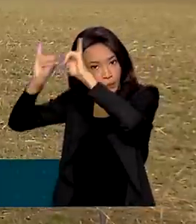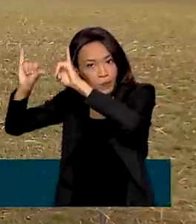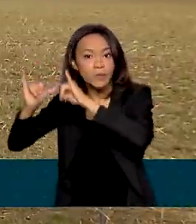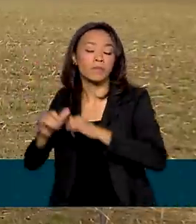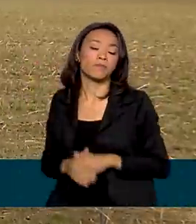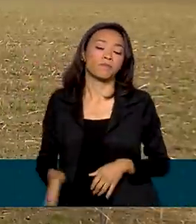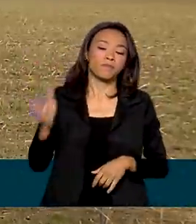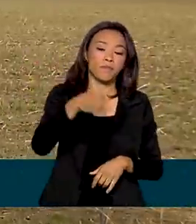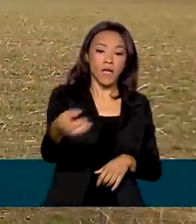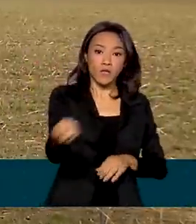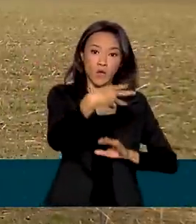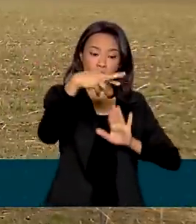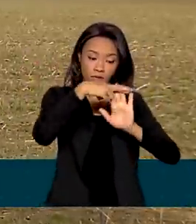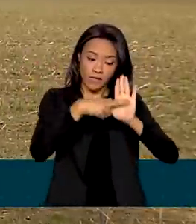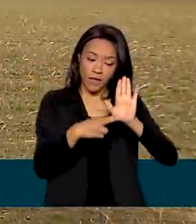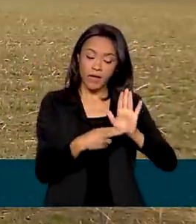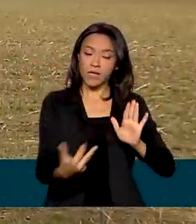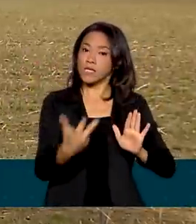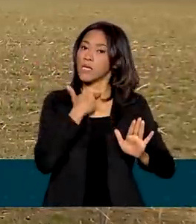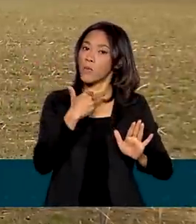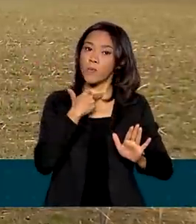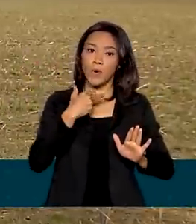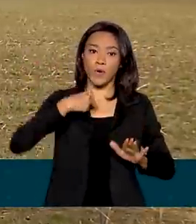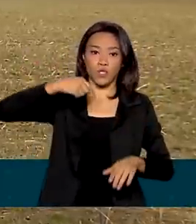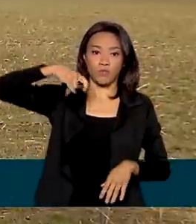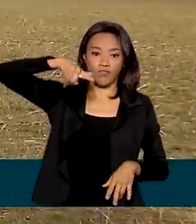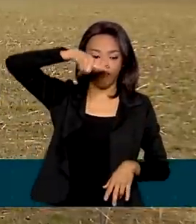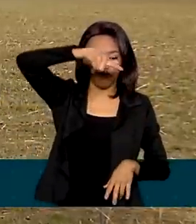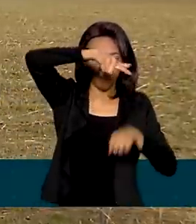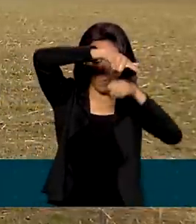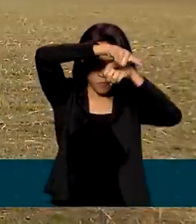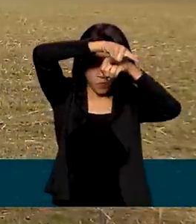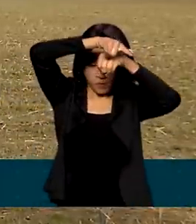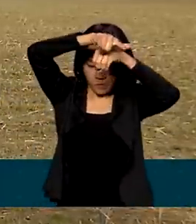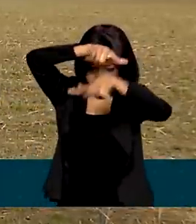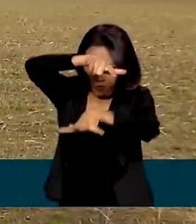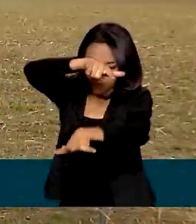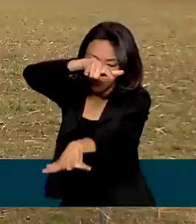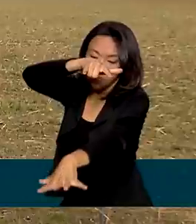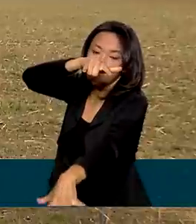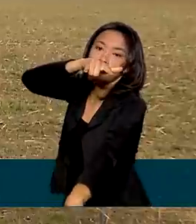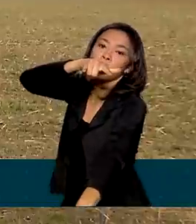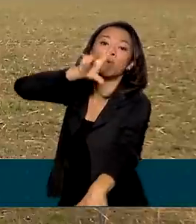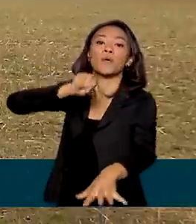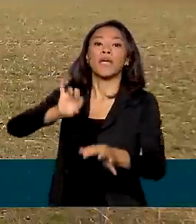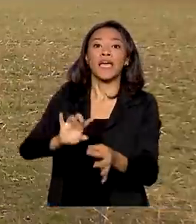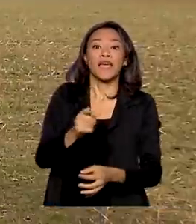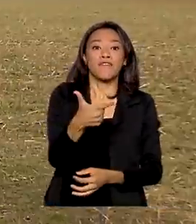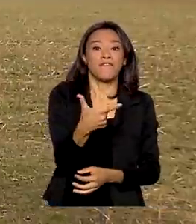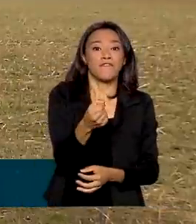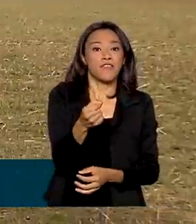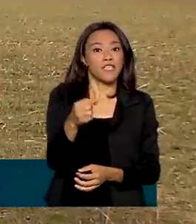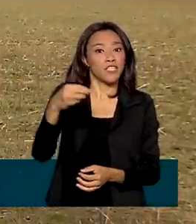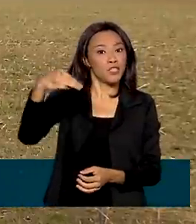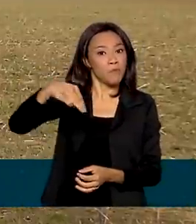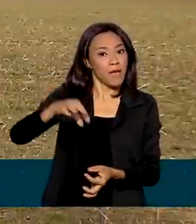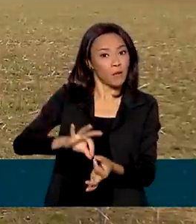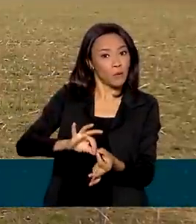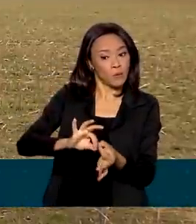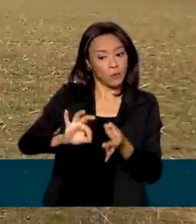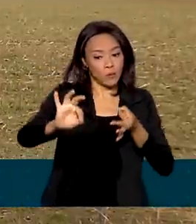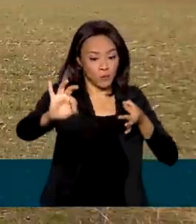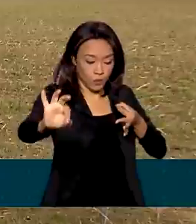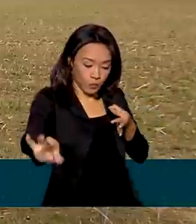não será permitida a aplicação aérea de agrotóxicos em áreas situadas a uma distância mínima de 20 metros de povoações,